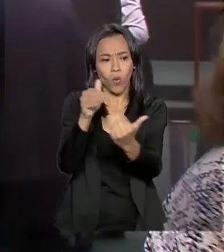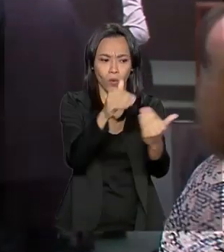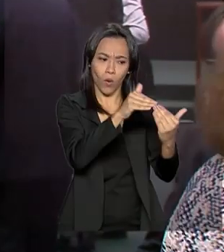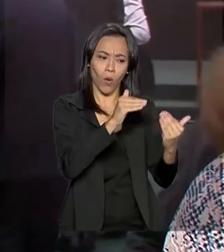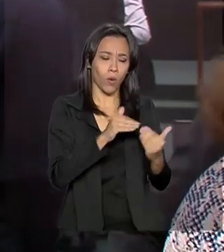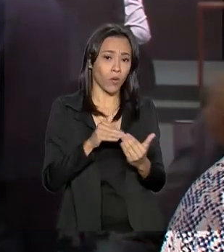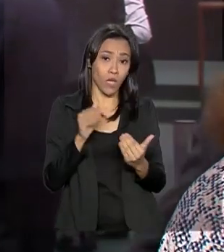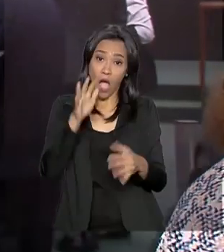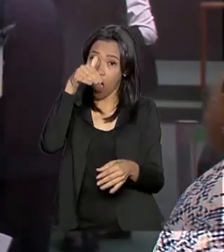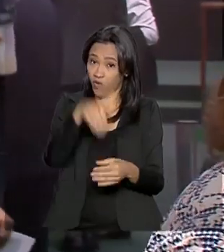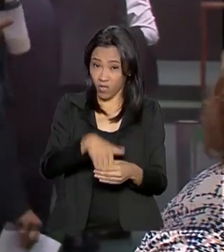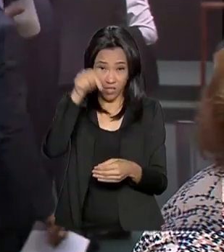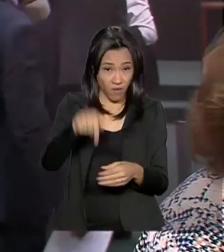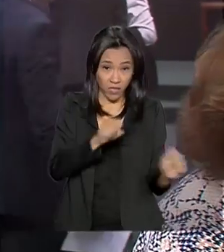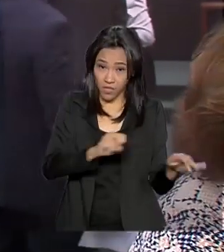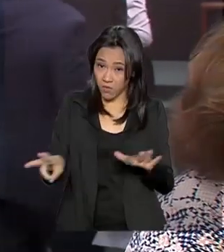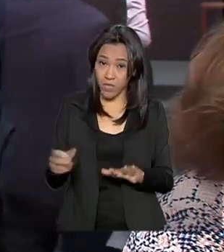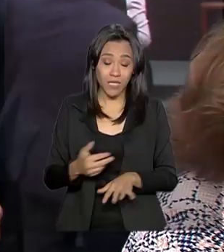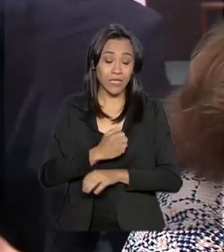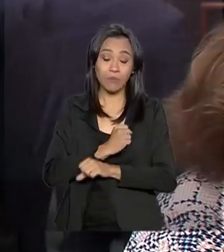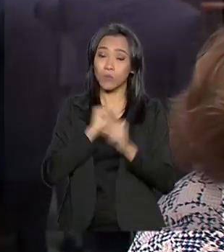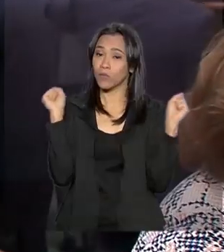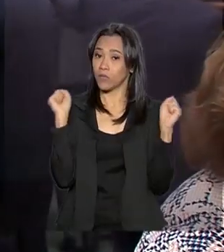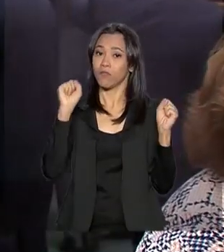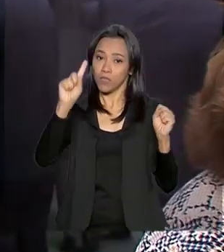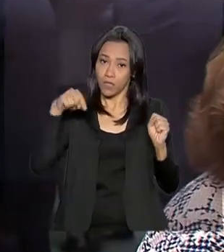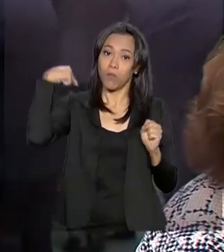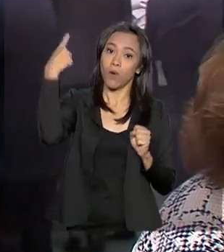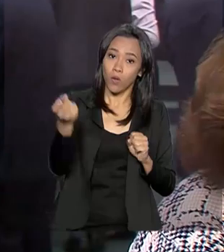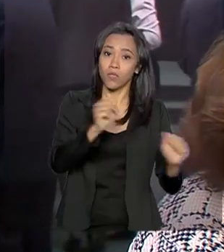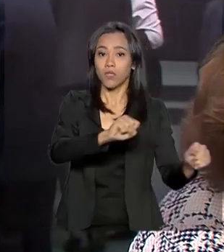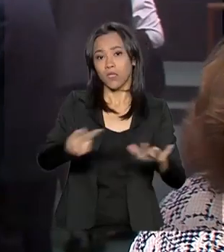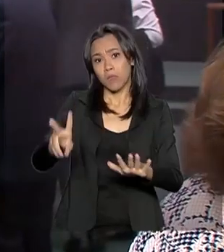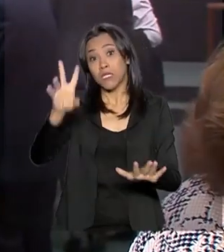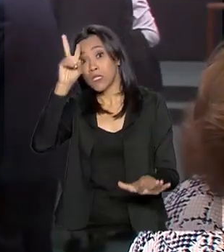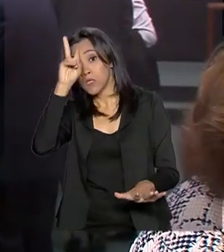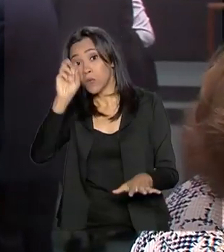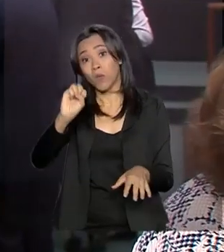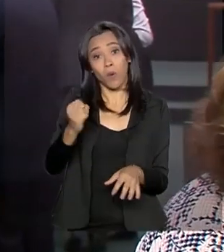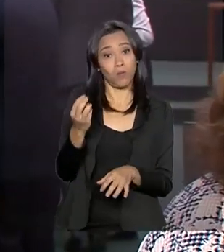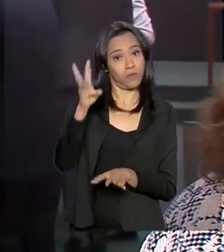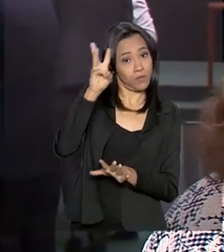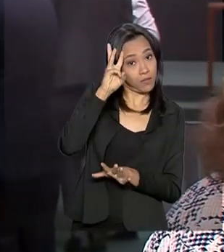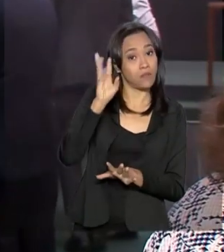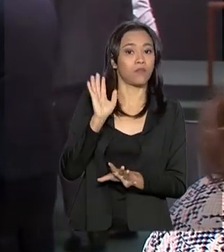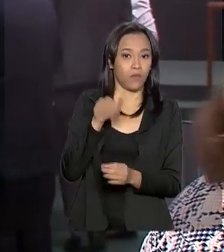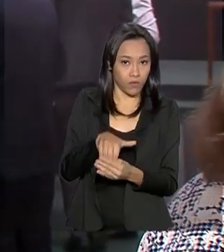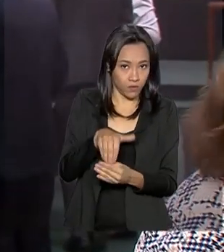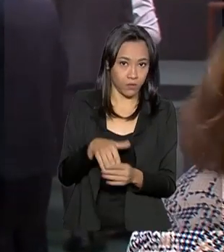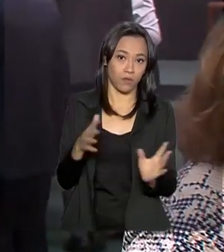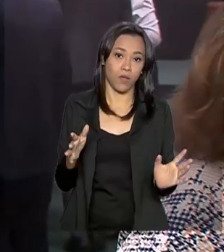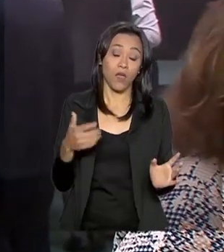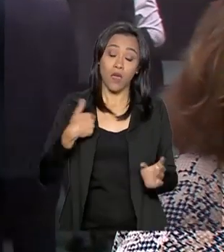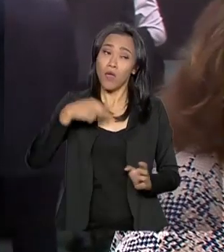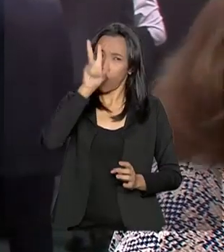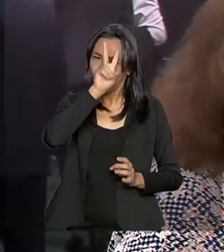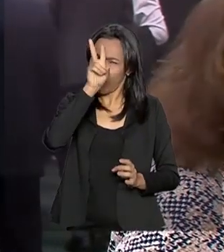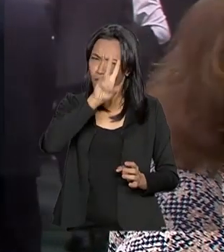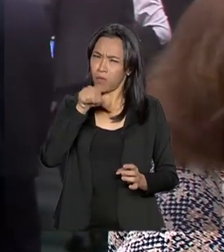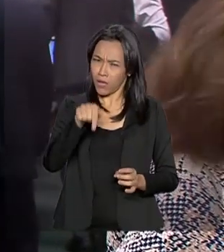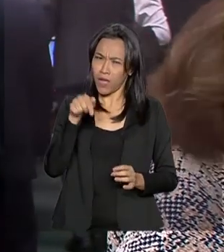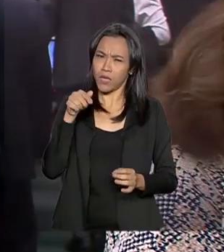não deve acontecer nesta semana, vai ficar para a semana que vem, possivelmente segunda ou terça-feira. Eu lembro que a aprovação dessa